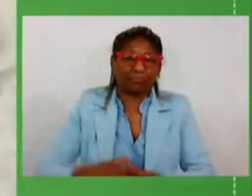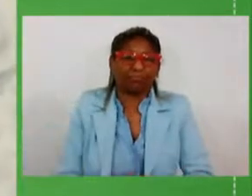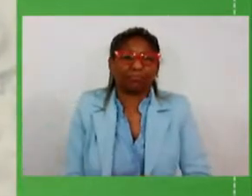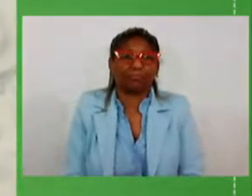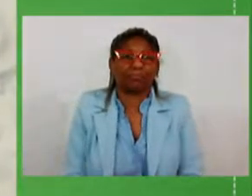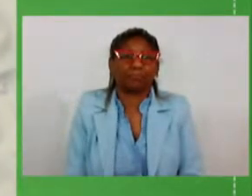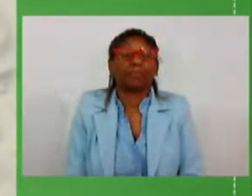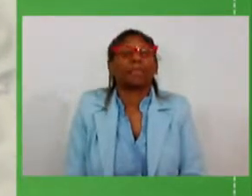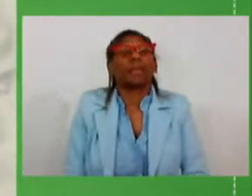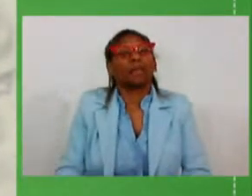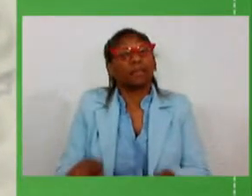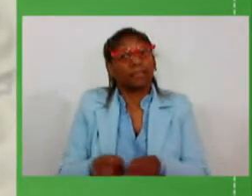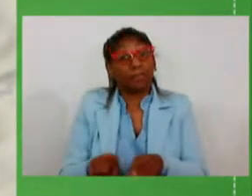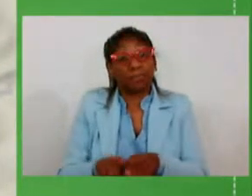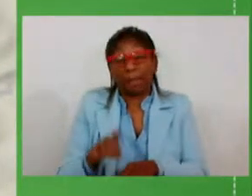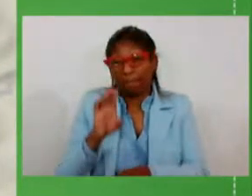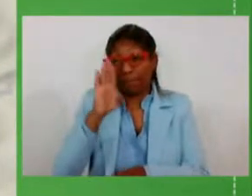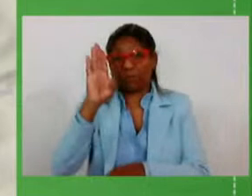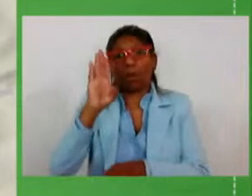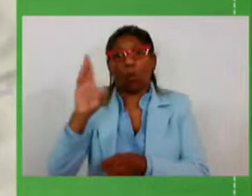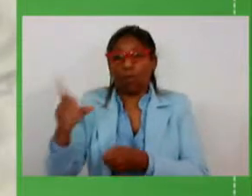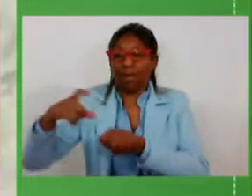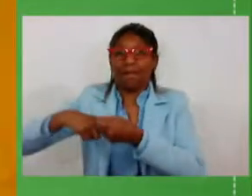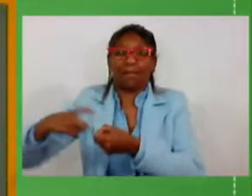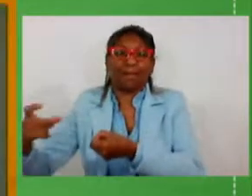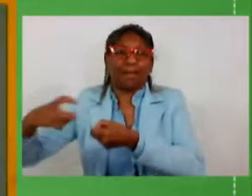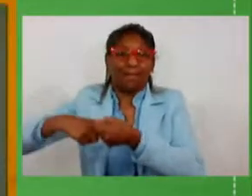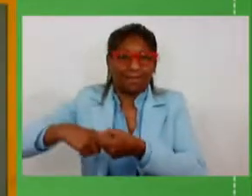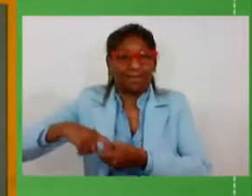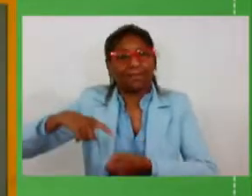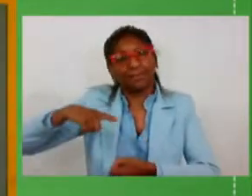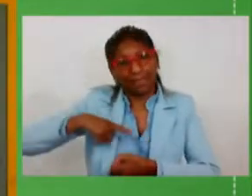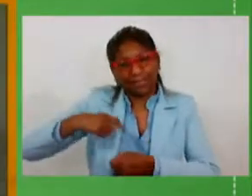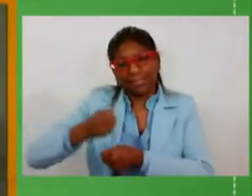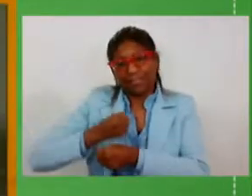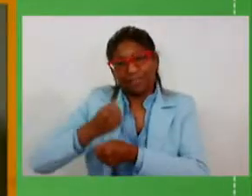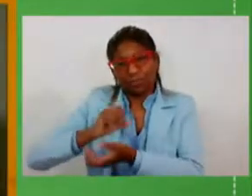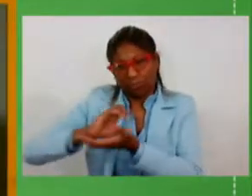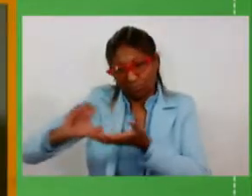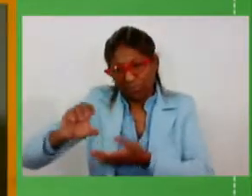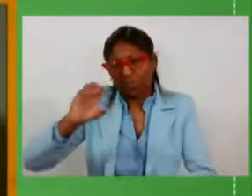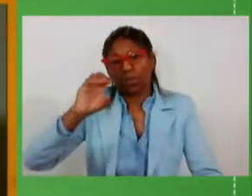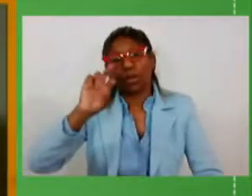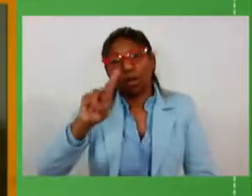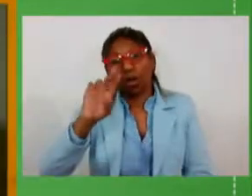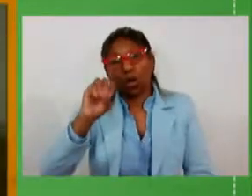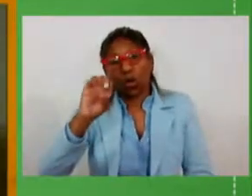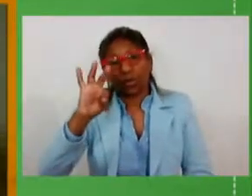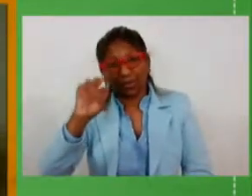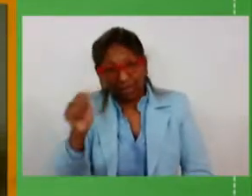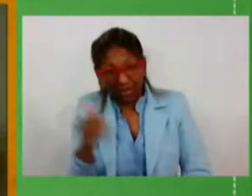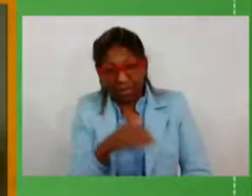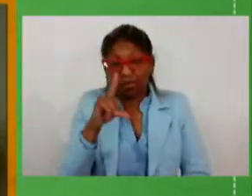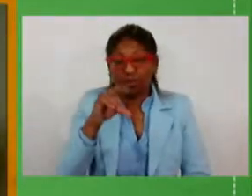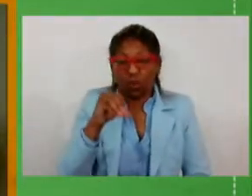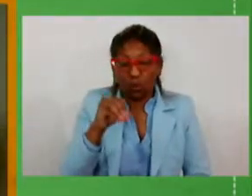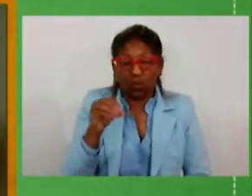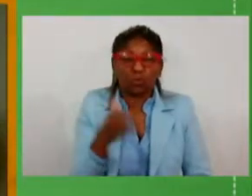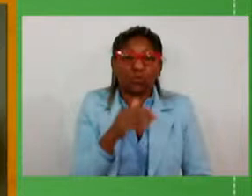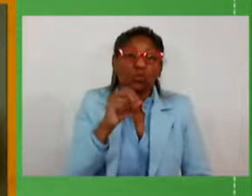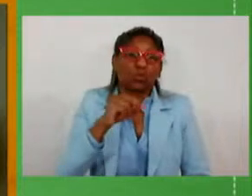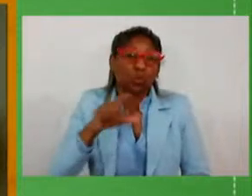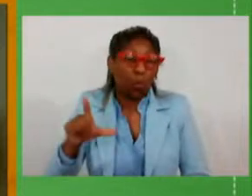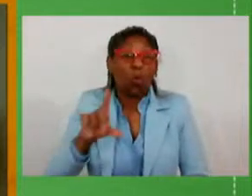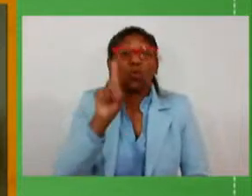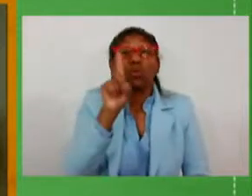principalmente em ligações regionais a gente tem investimentos da rota do sol 12 milhões de reais de conclusão